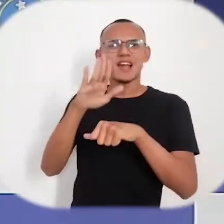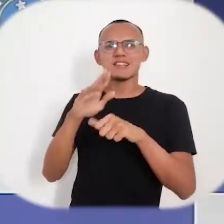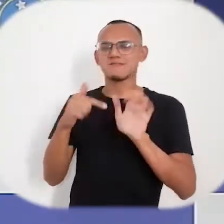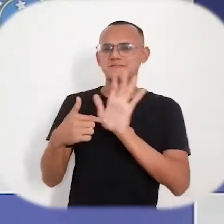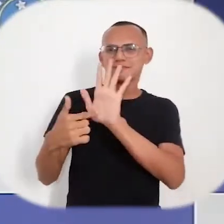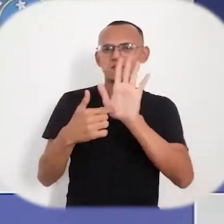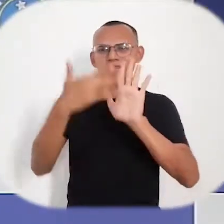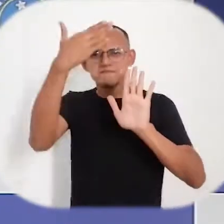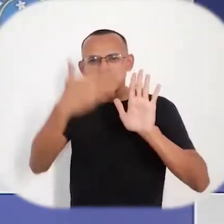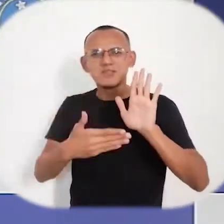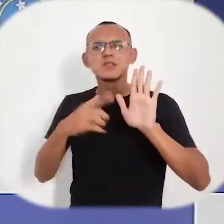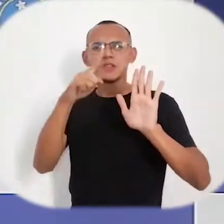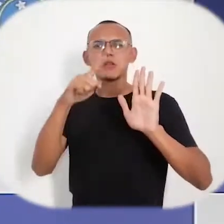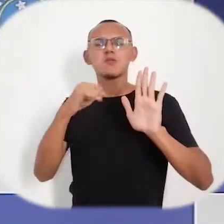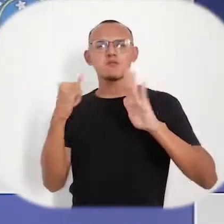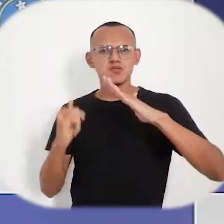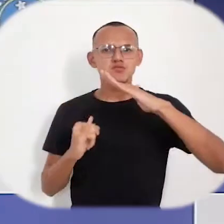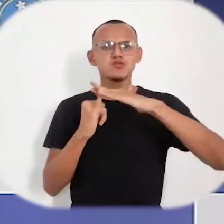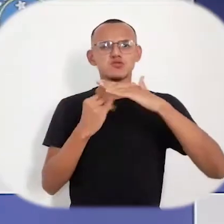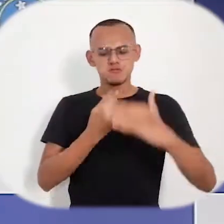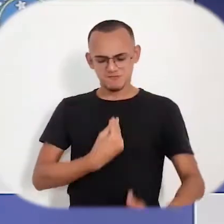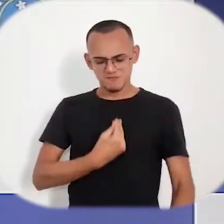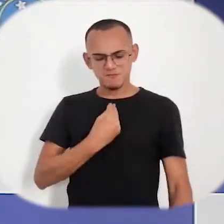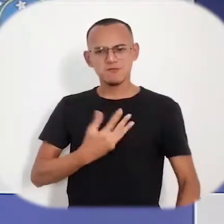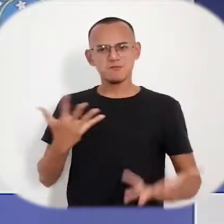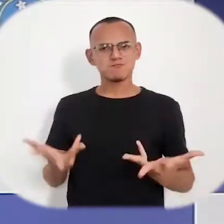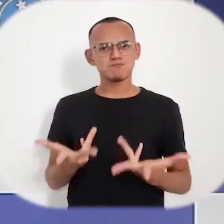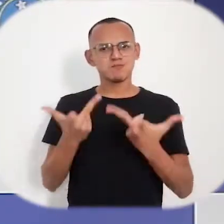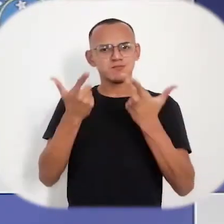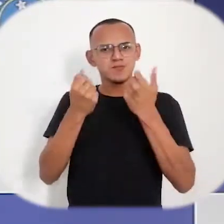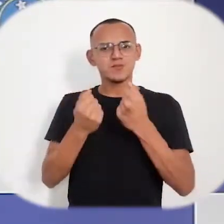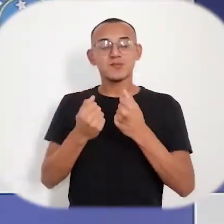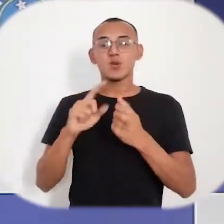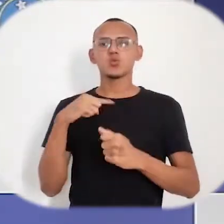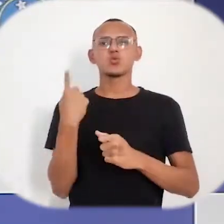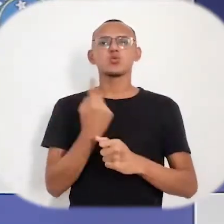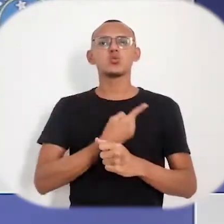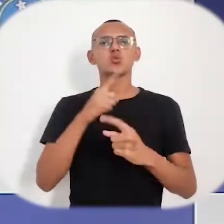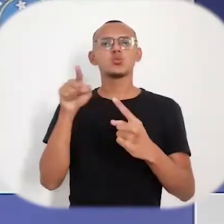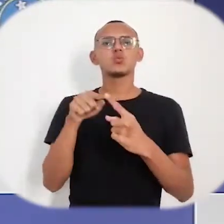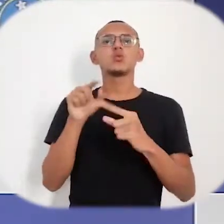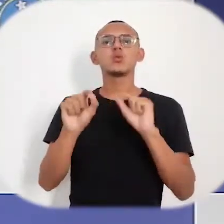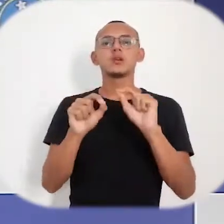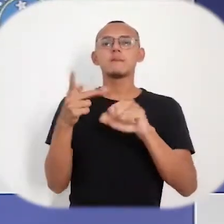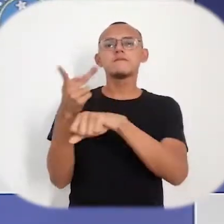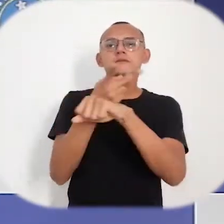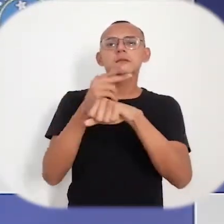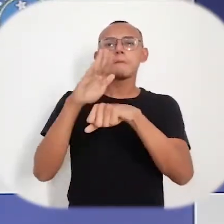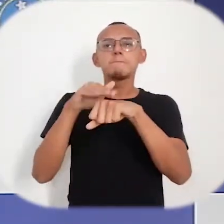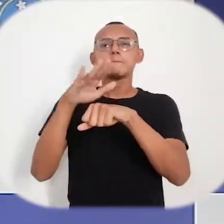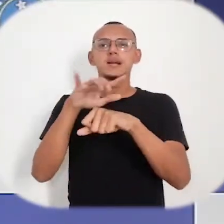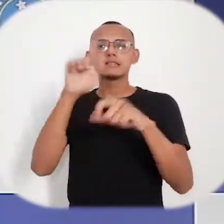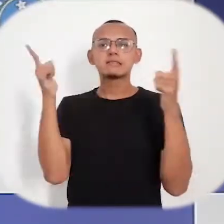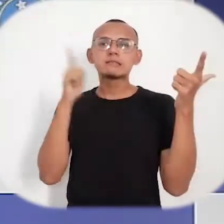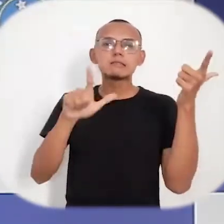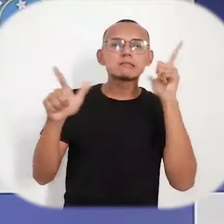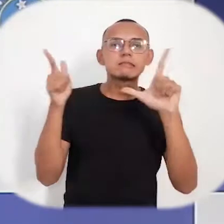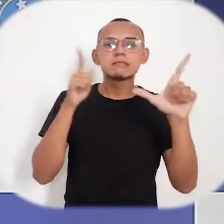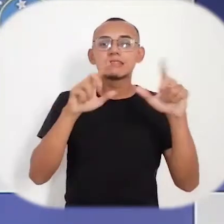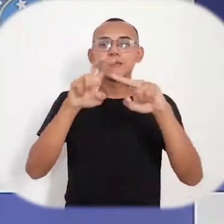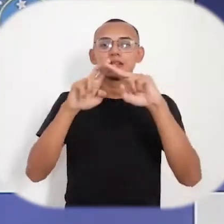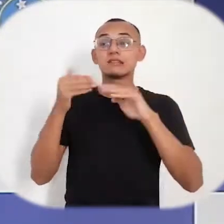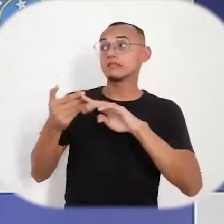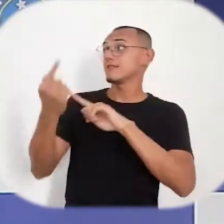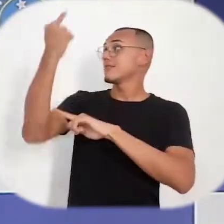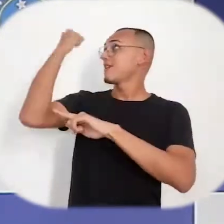mais forte, provando ser uma instituição viva e eficiente. Nossa missão é buscar mais e maiores conquistas